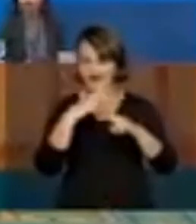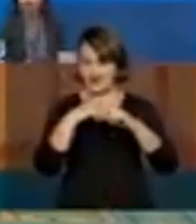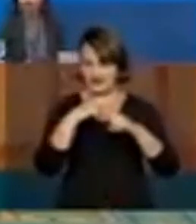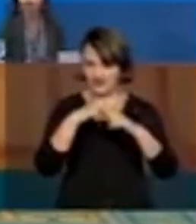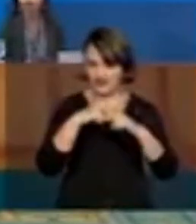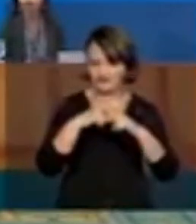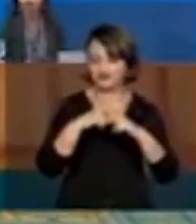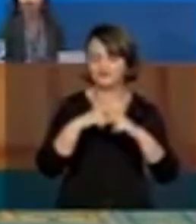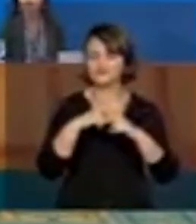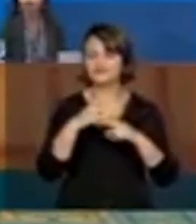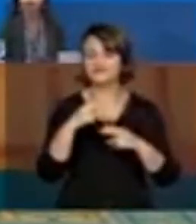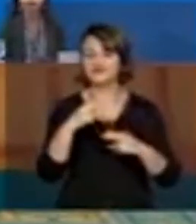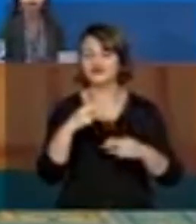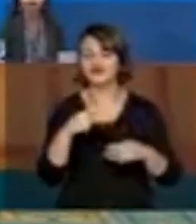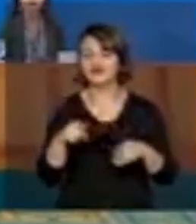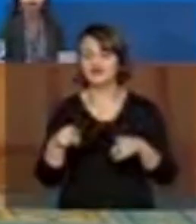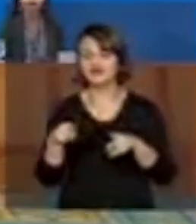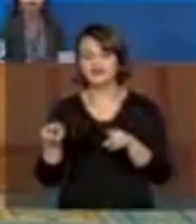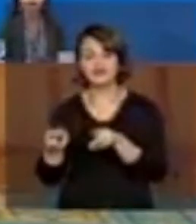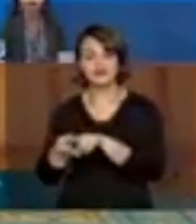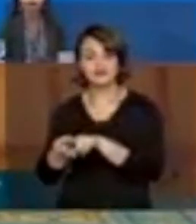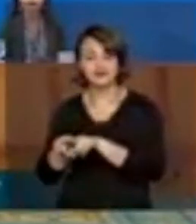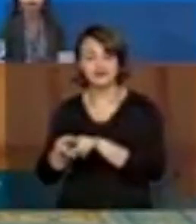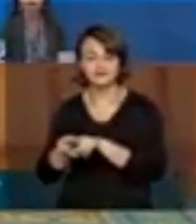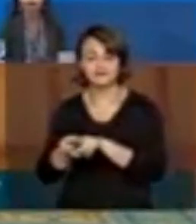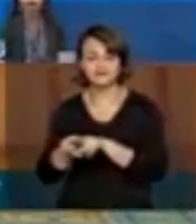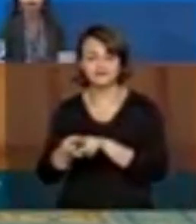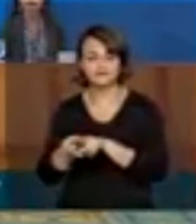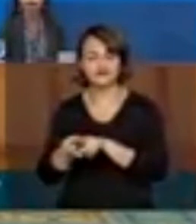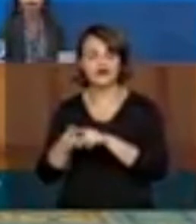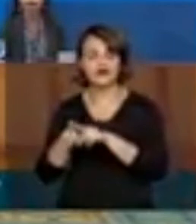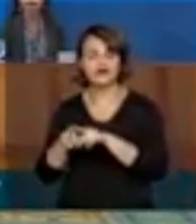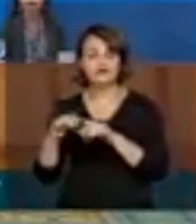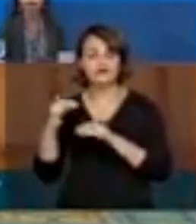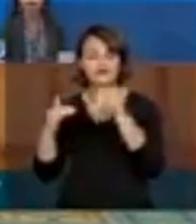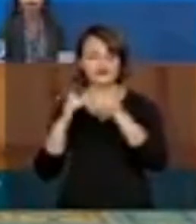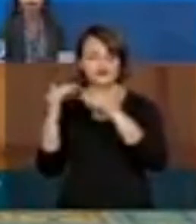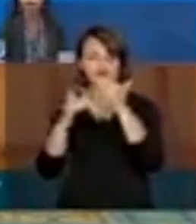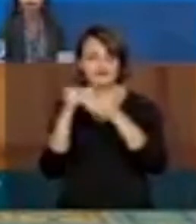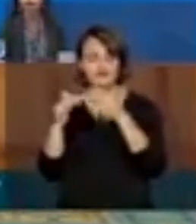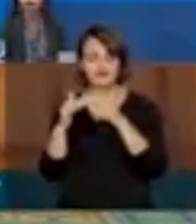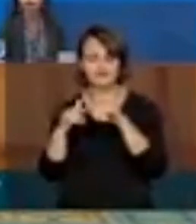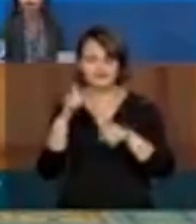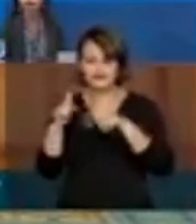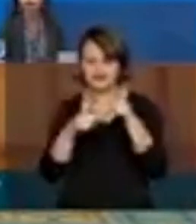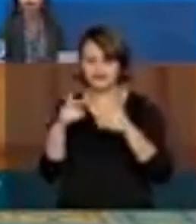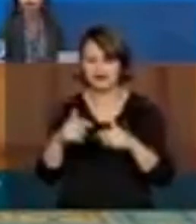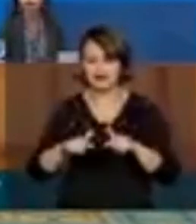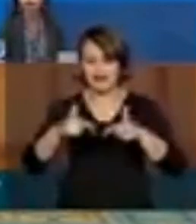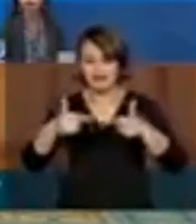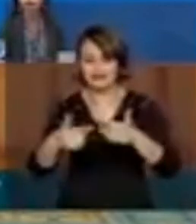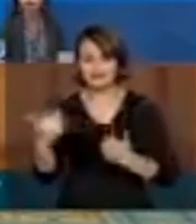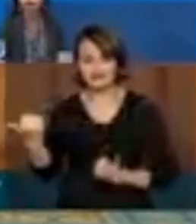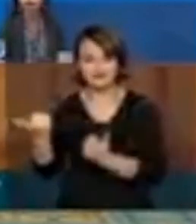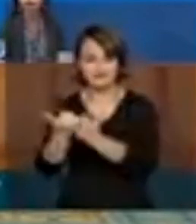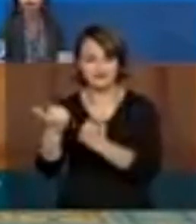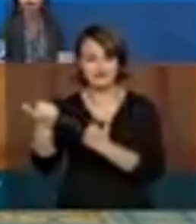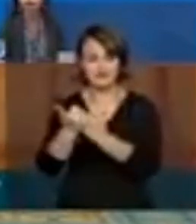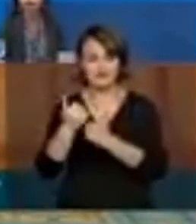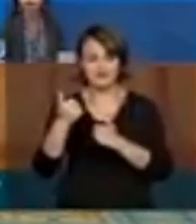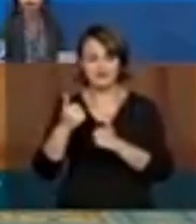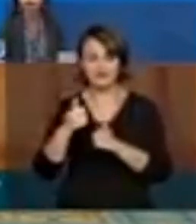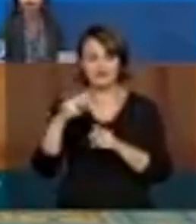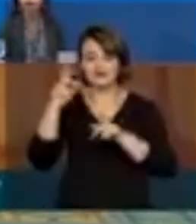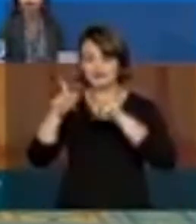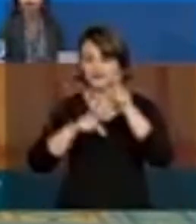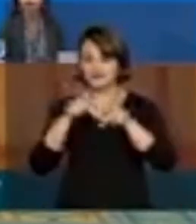Federal. A construção da maior operação de apoio aos cidadãos do nosso